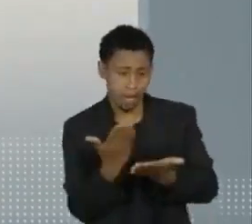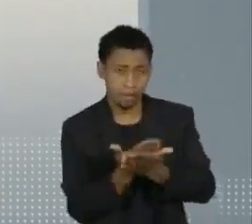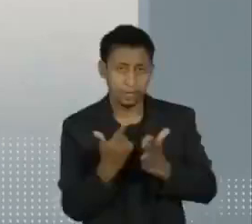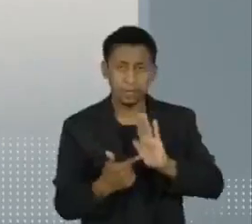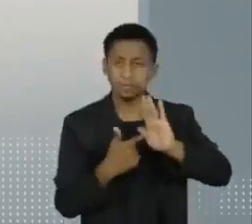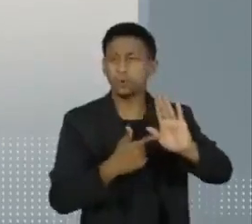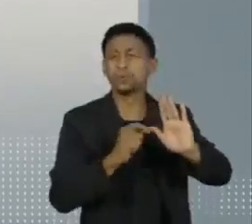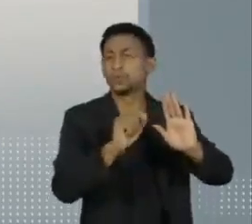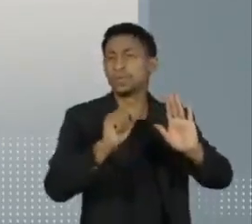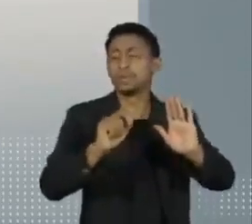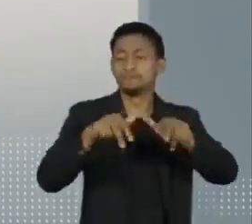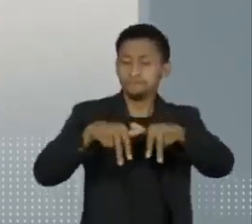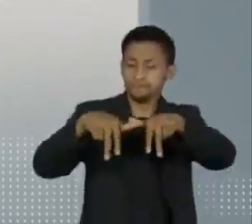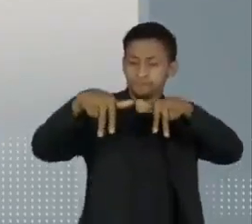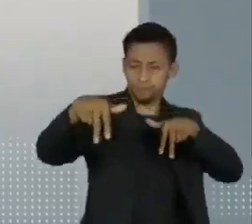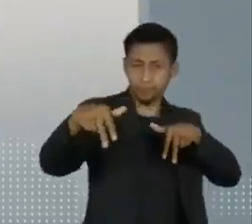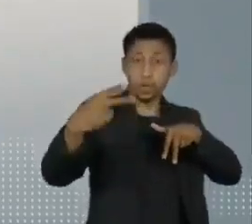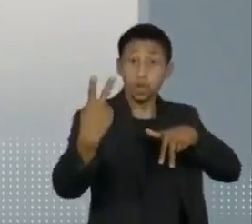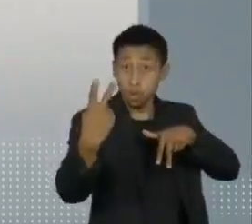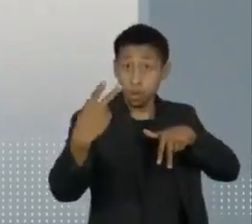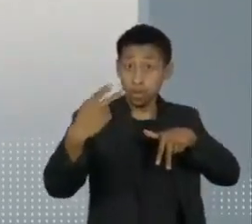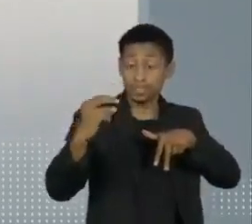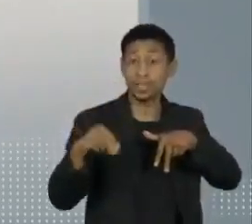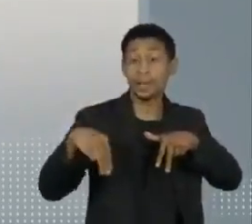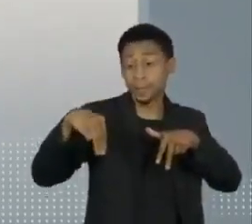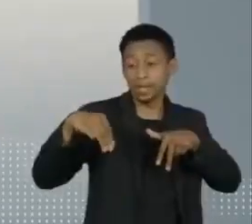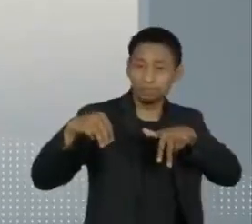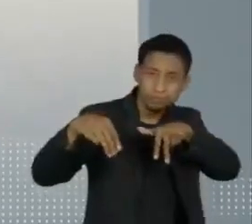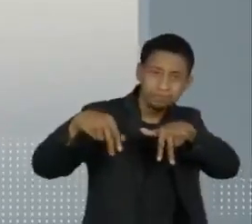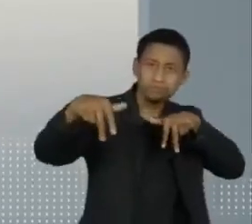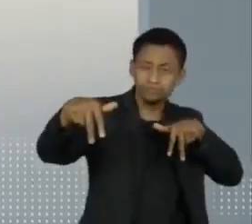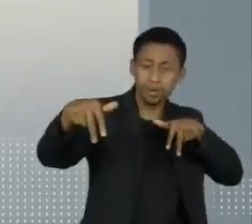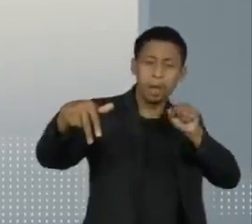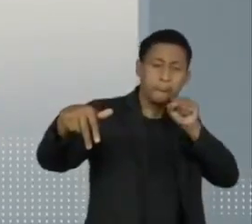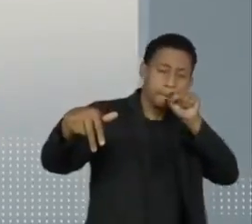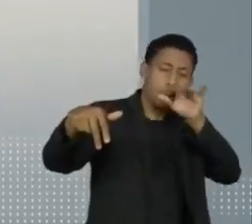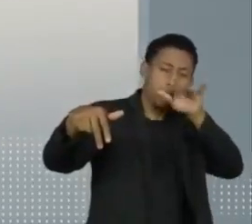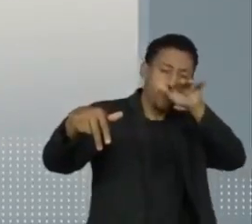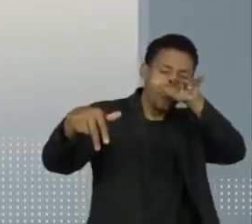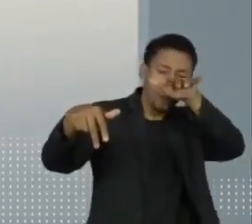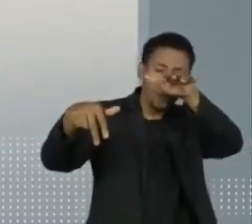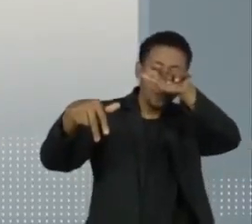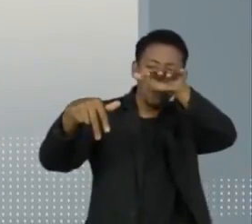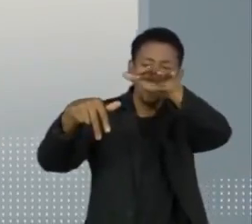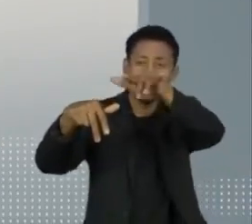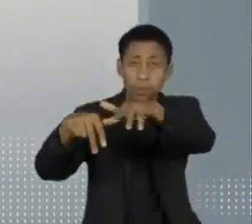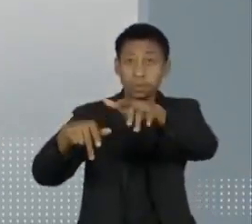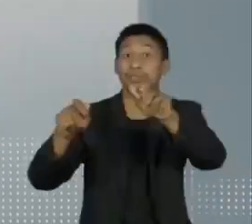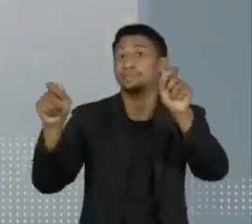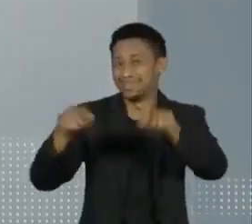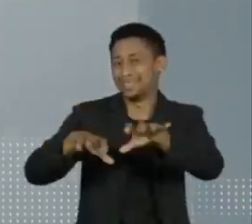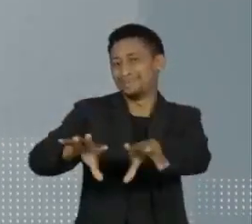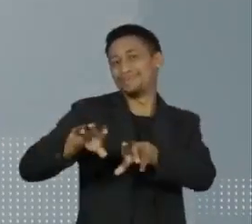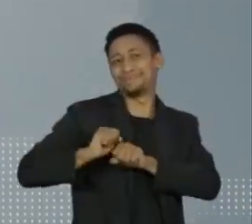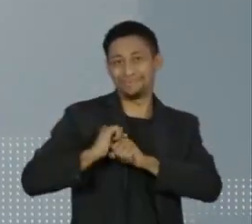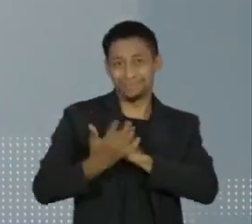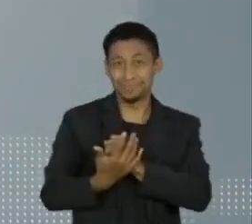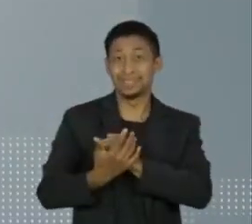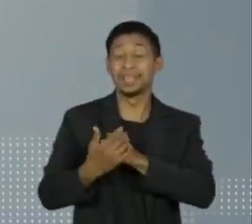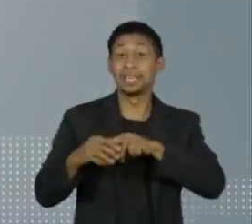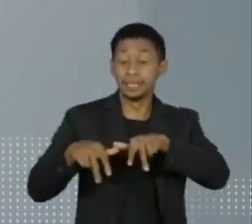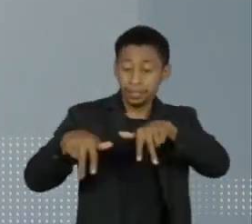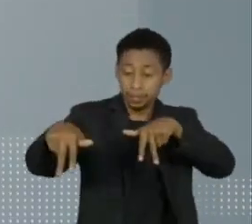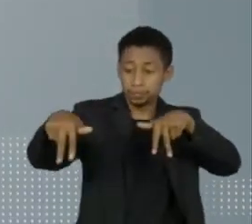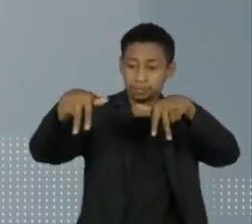uma pessoa a dois metros de outra que tosse sem máscara será exposta a 10 mil vezes mais gotas desse tipo do que se quem